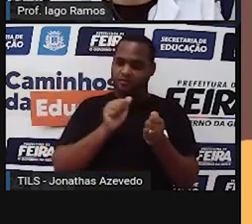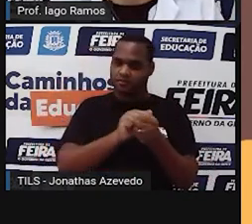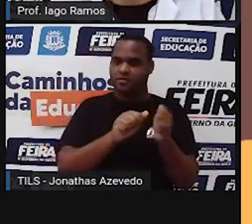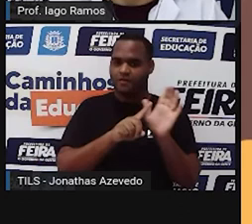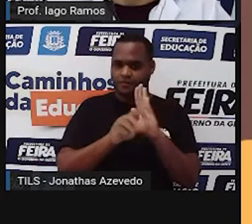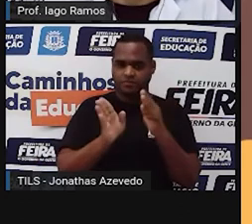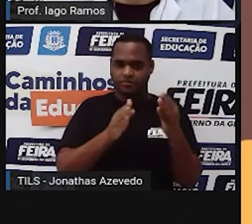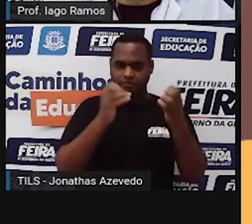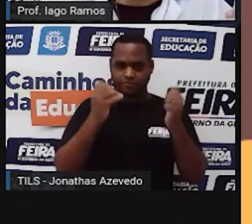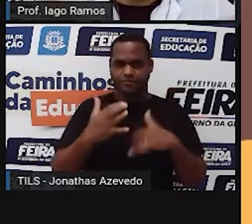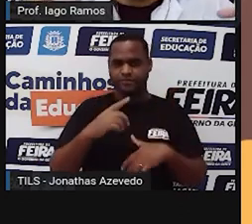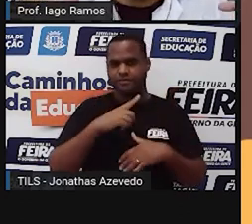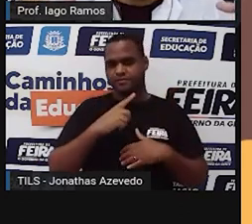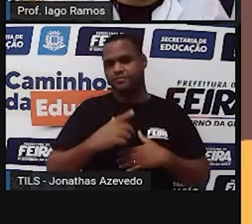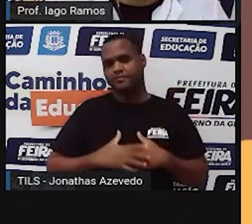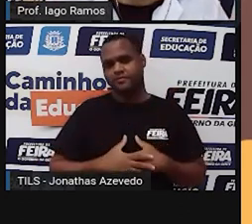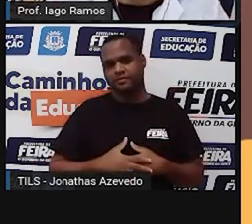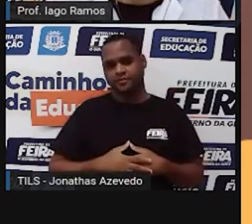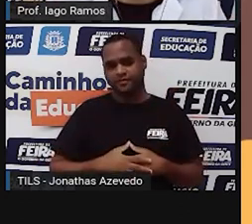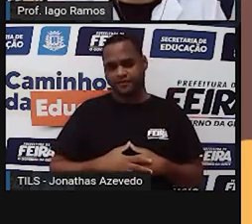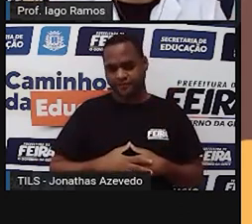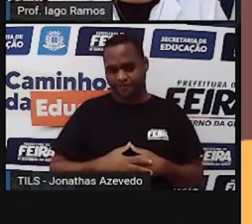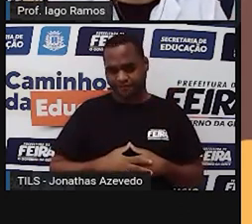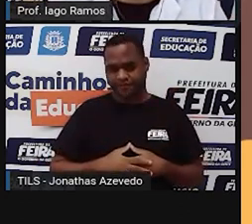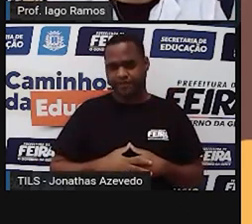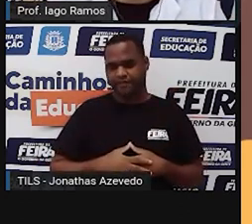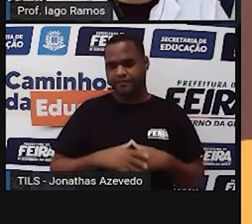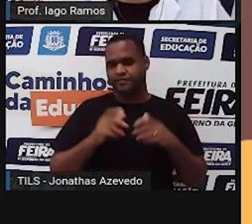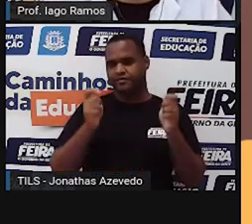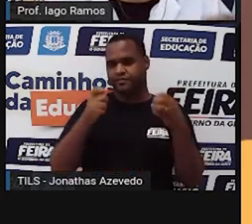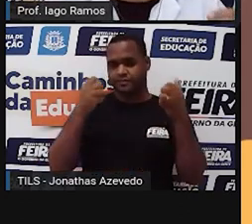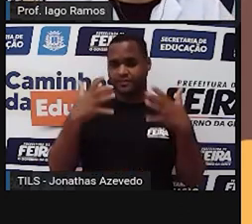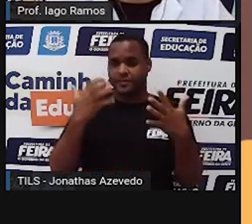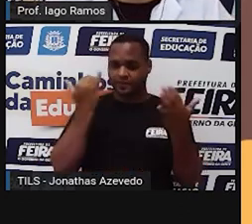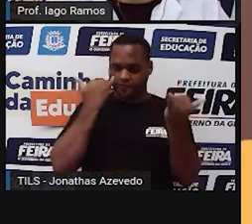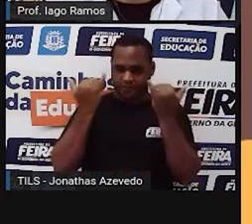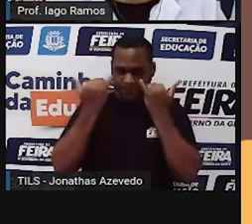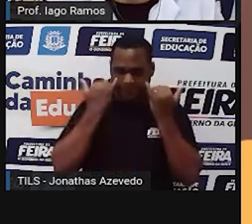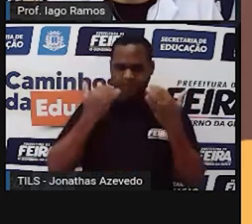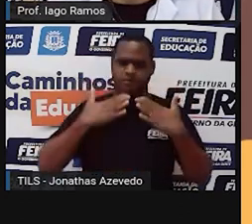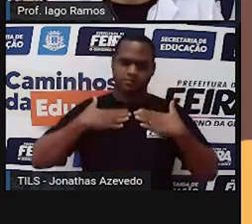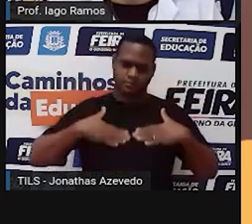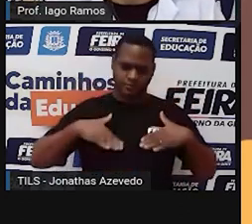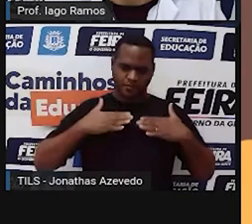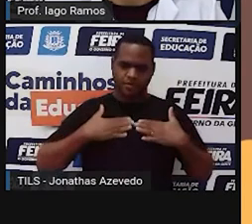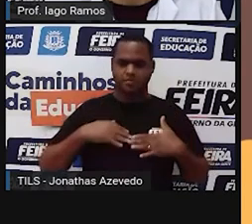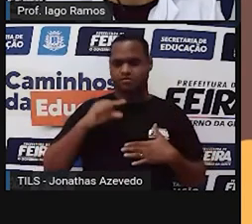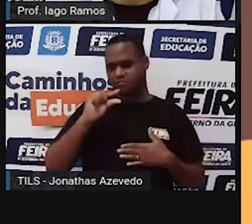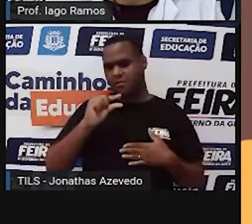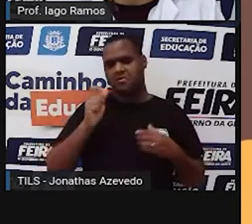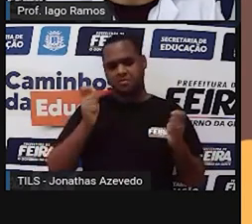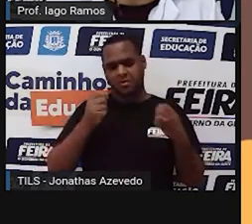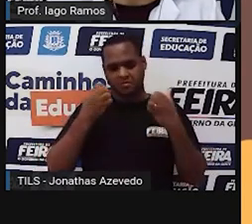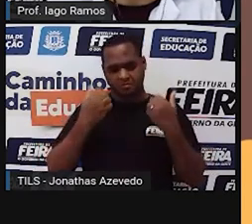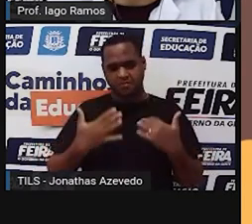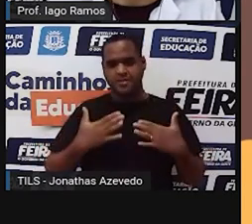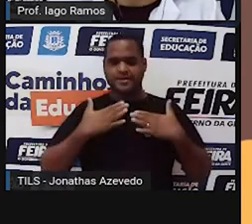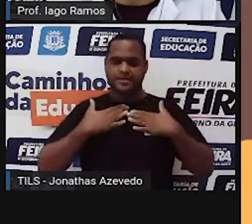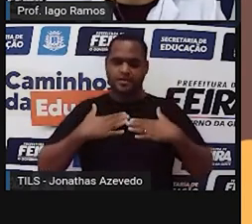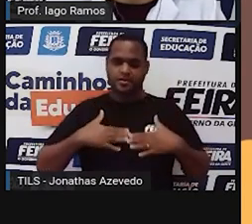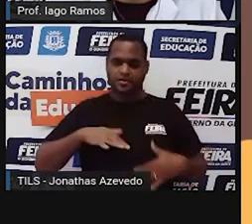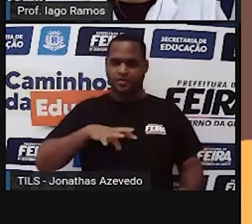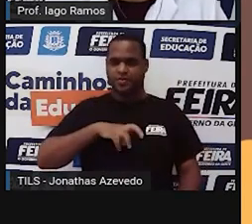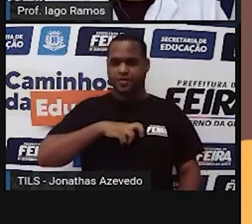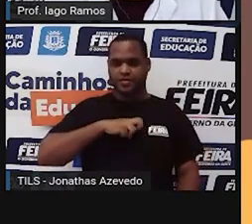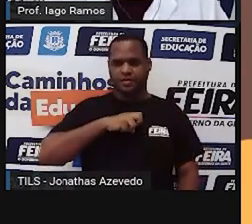vídeo, tá bom? Mas assim, talvez tenha sido muita informação. Vamos respirar um pouquinho, certo? A gente vai inspirar, ó,